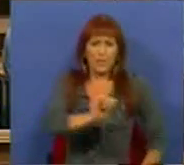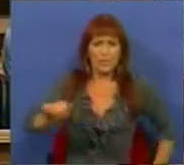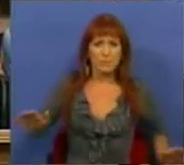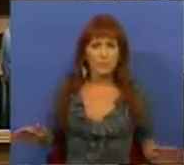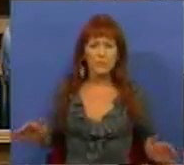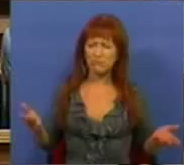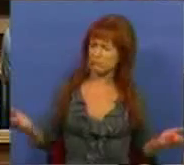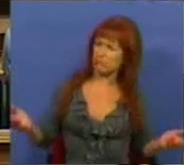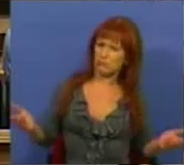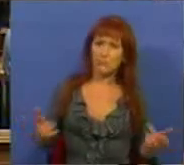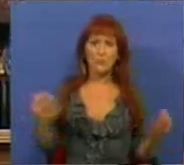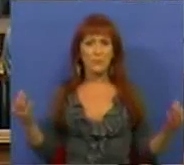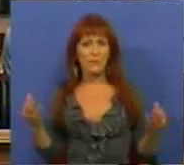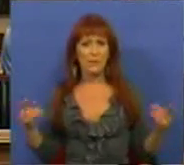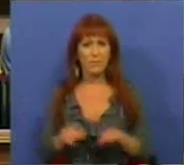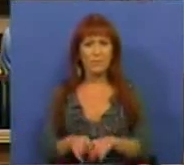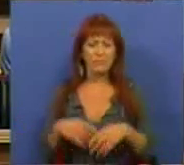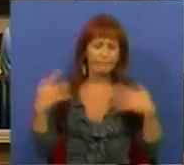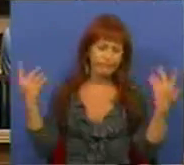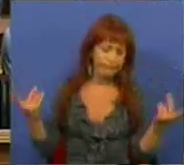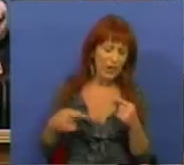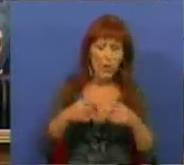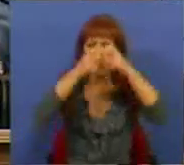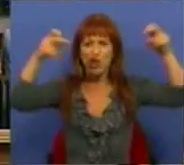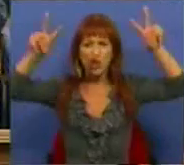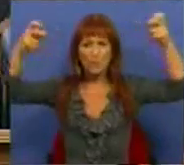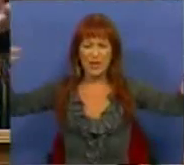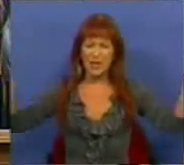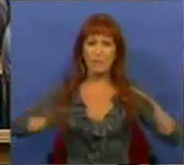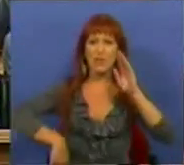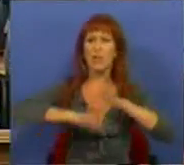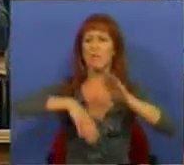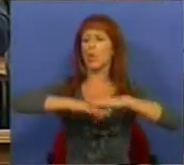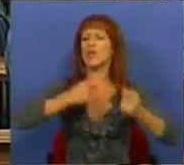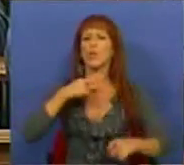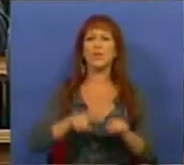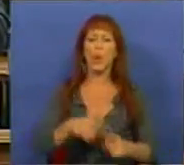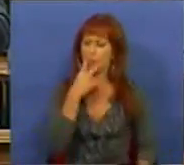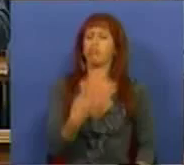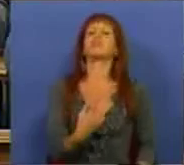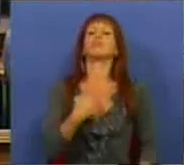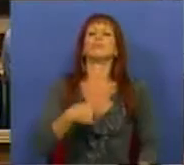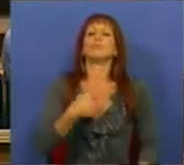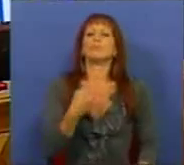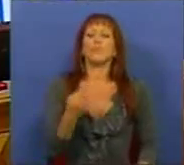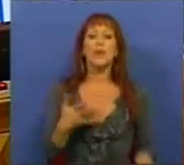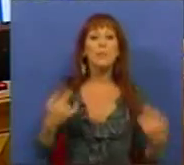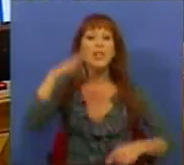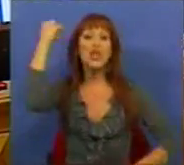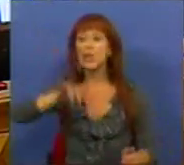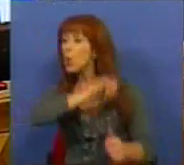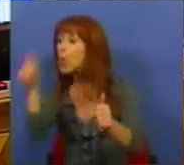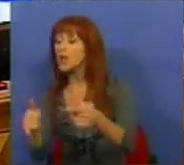é, evidentemente, uma expressão maximalista do individualismo, mas esquece o